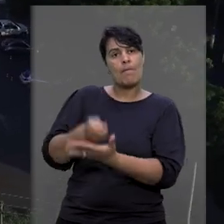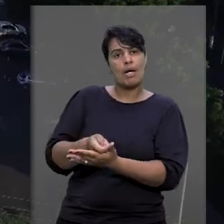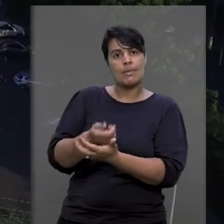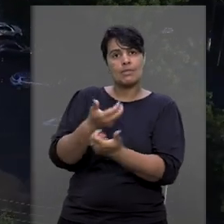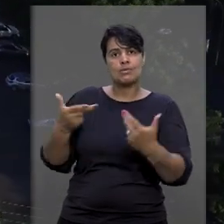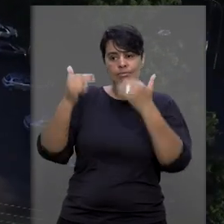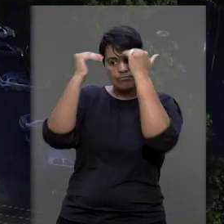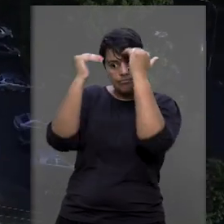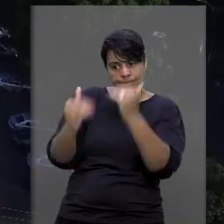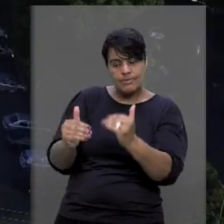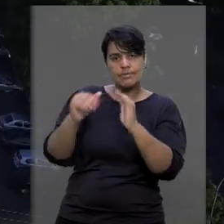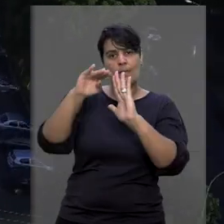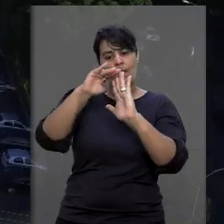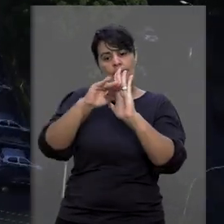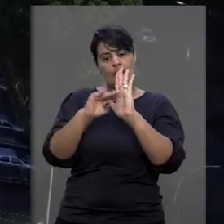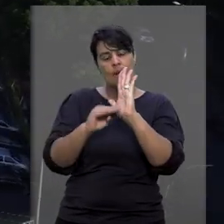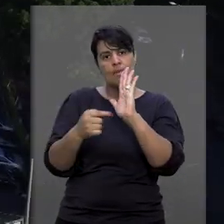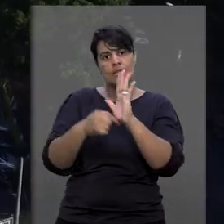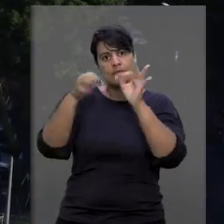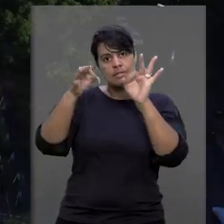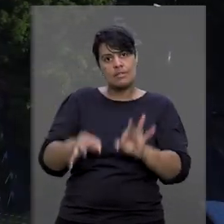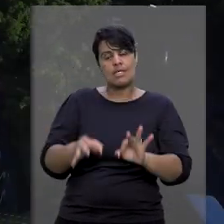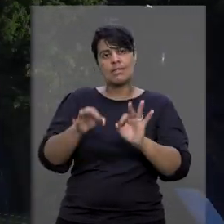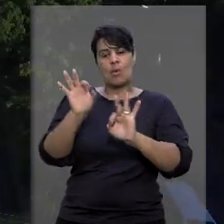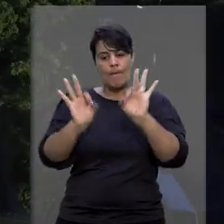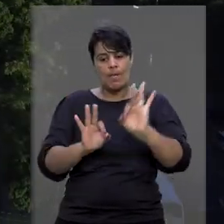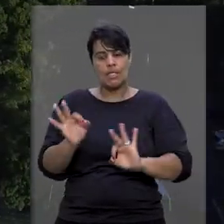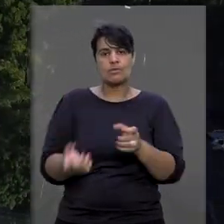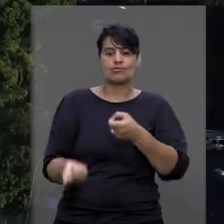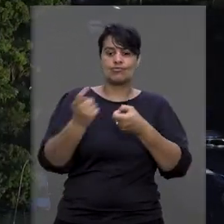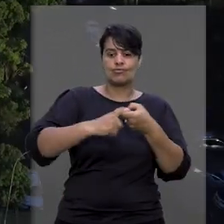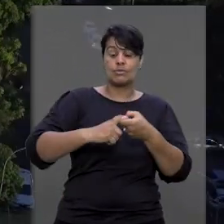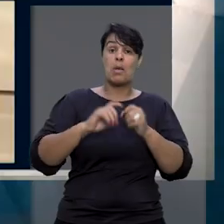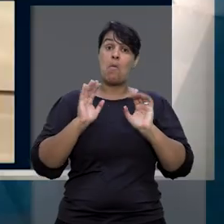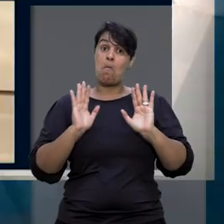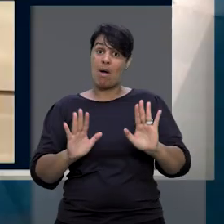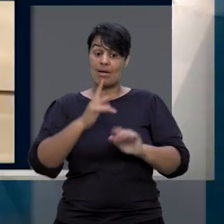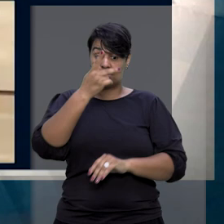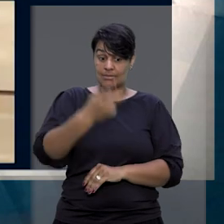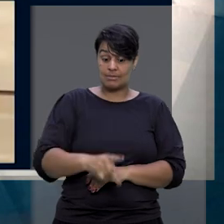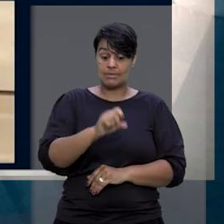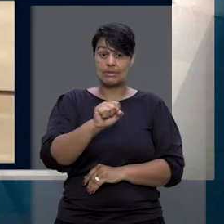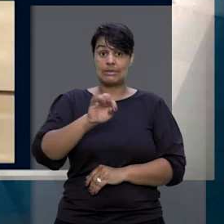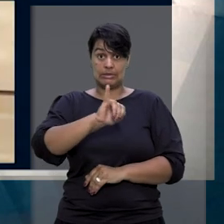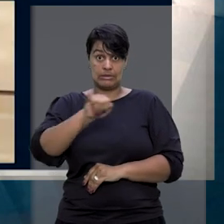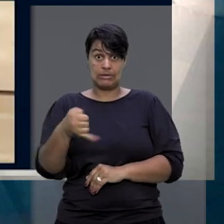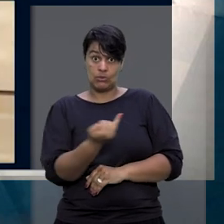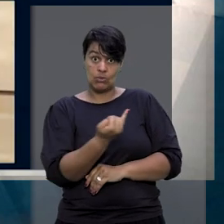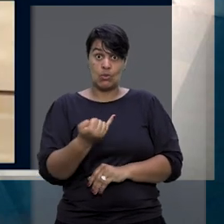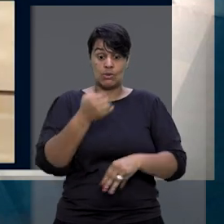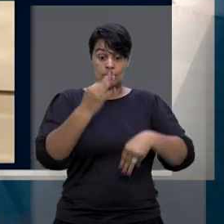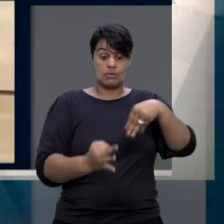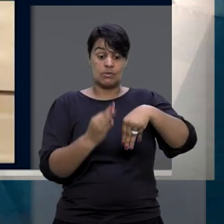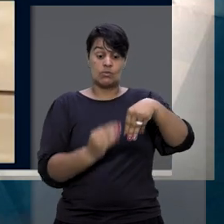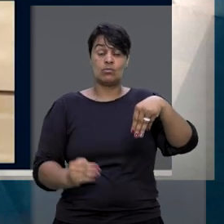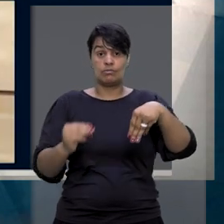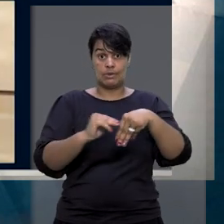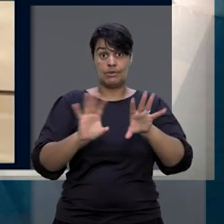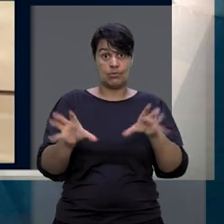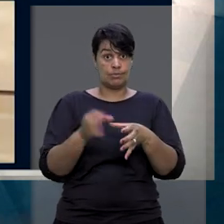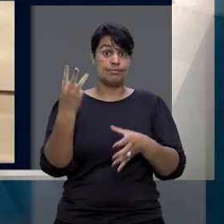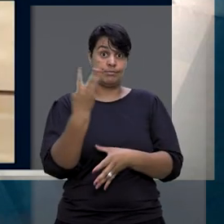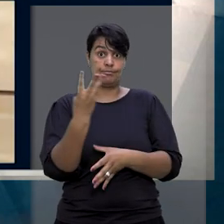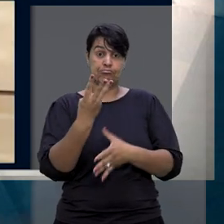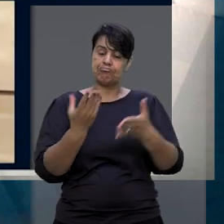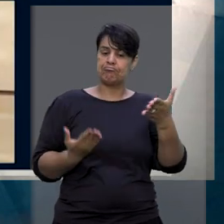pagamento obedecesse aos critérios fixados no plano de recuperação. Mas, no STJ, os ministros da terceira